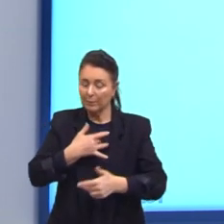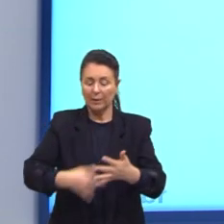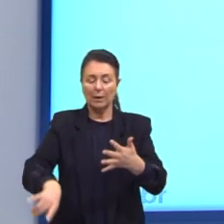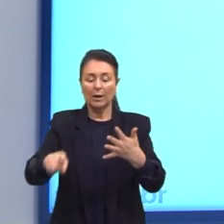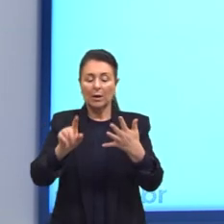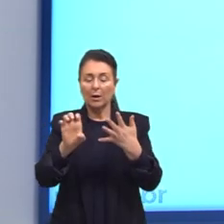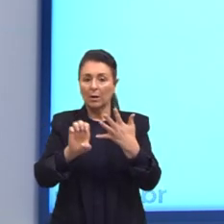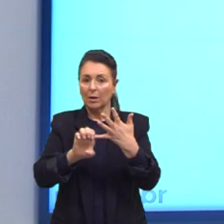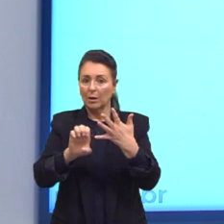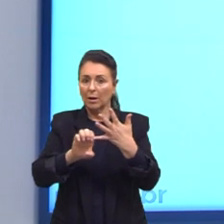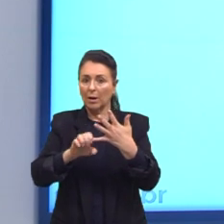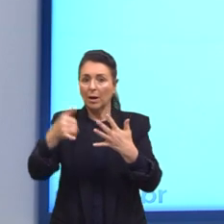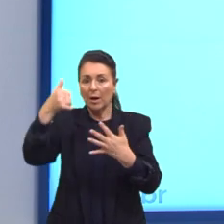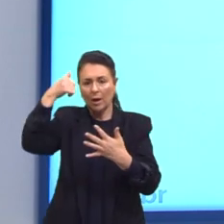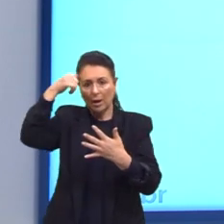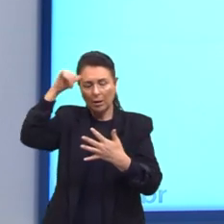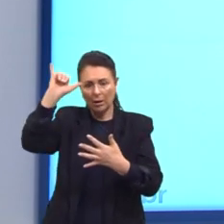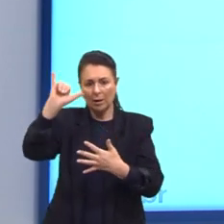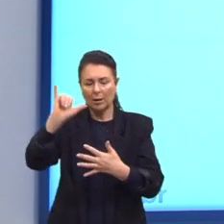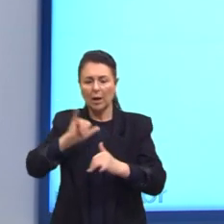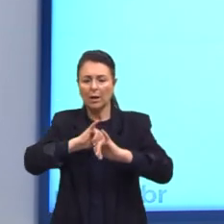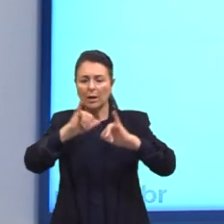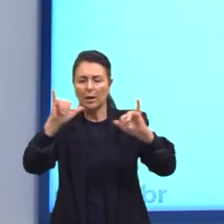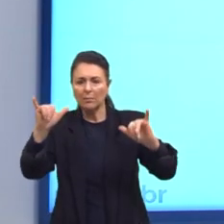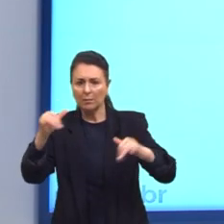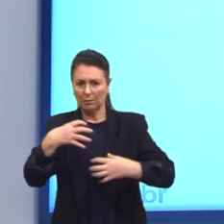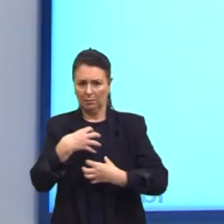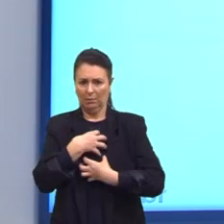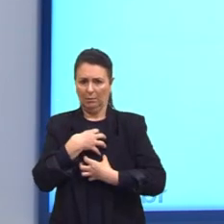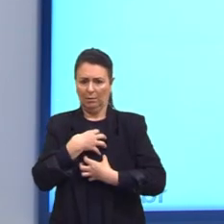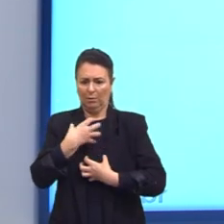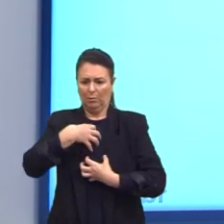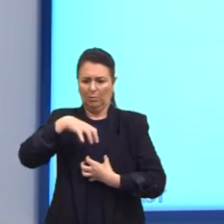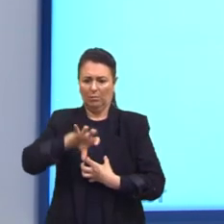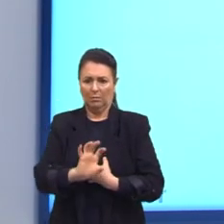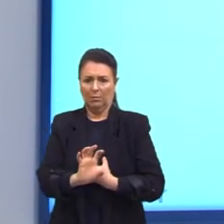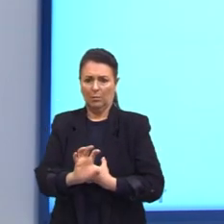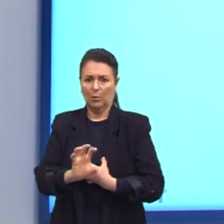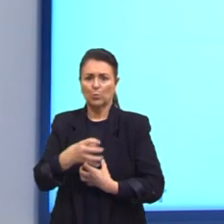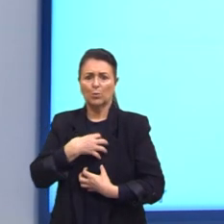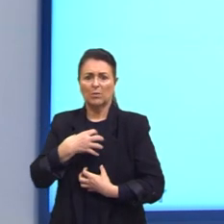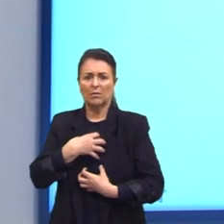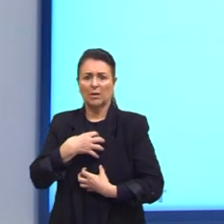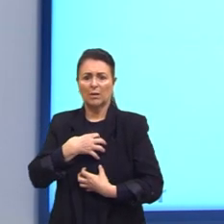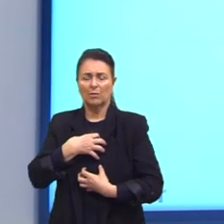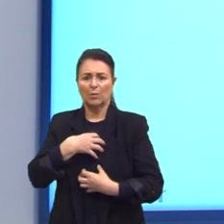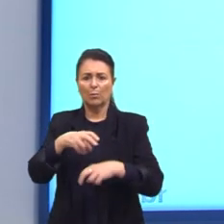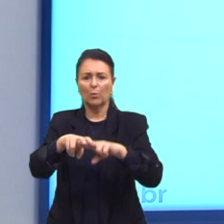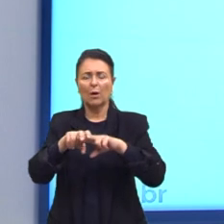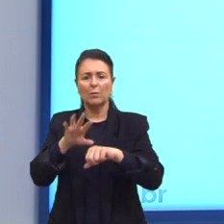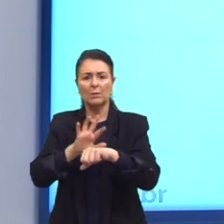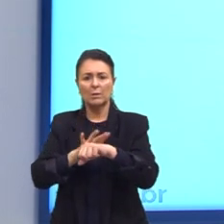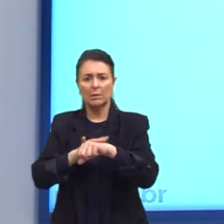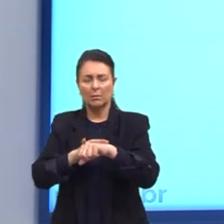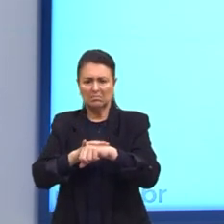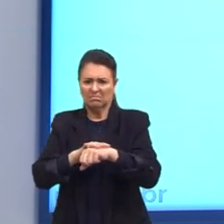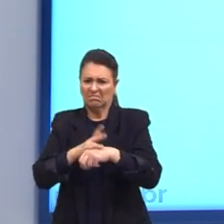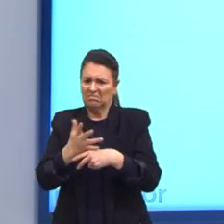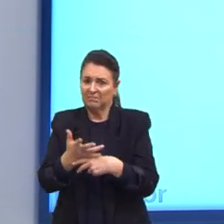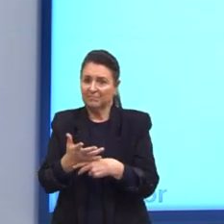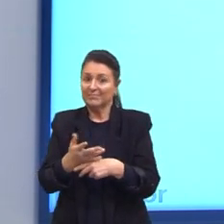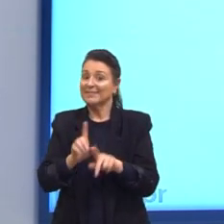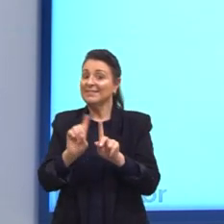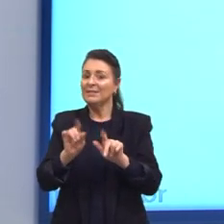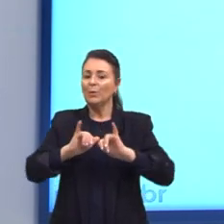Combater os sintomas da tuberculose. A propaganda não pode combater sintomas. Ela vai ali nos alertar